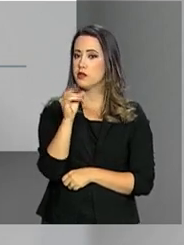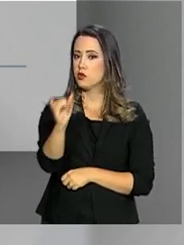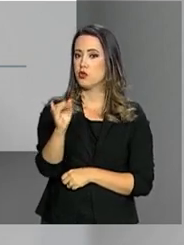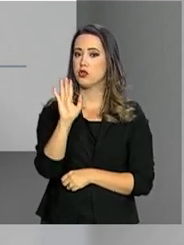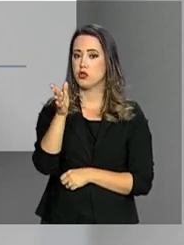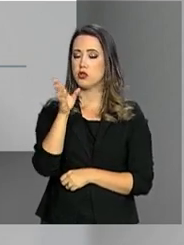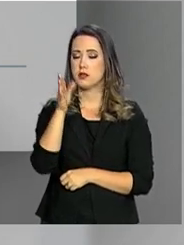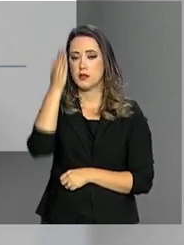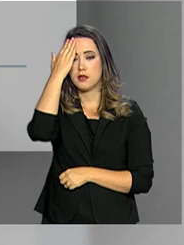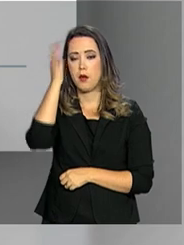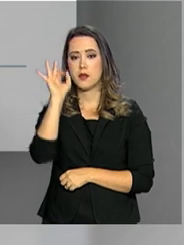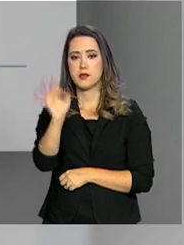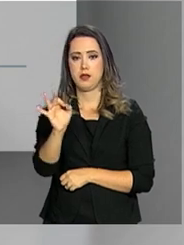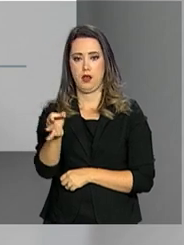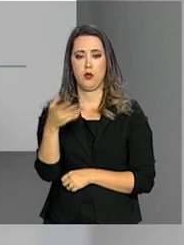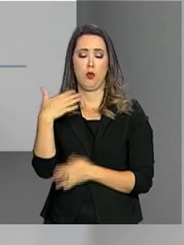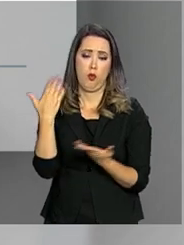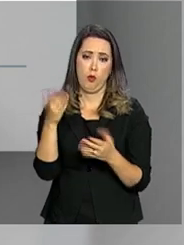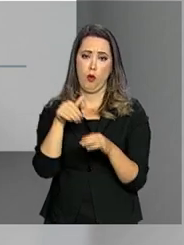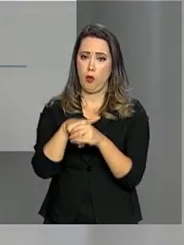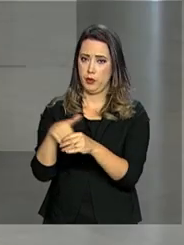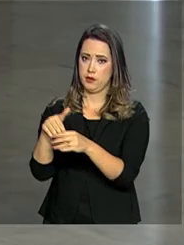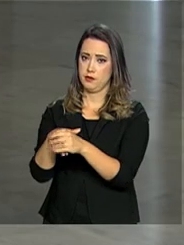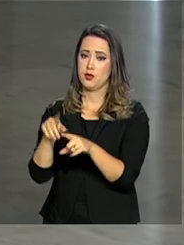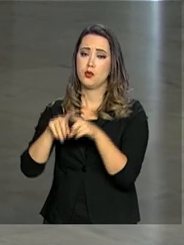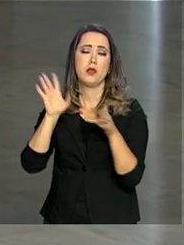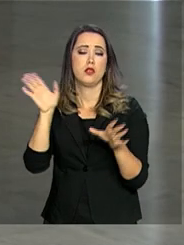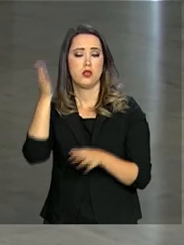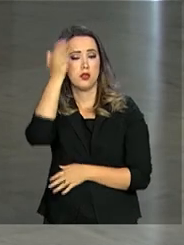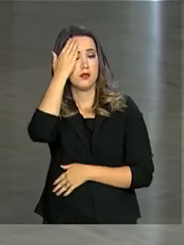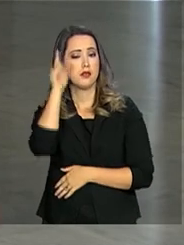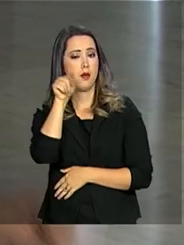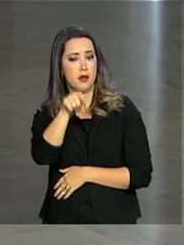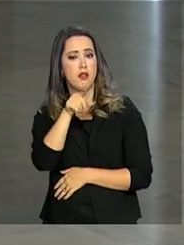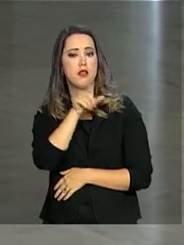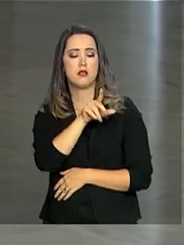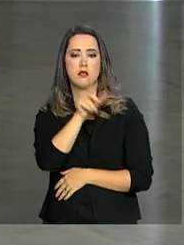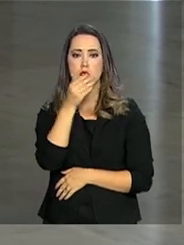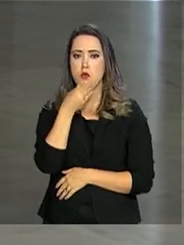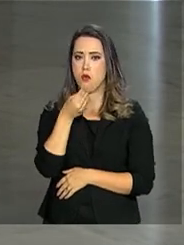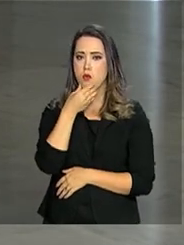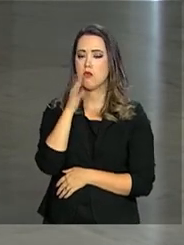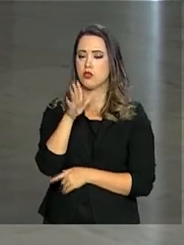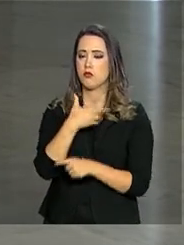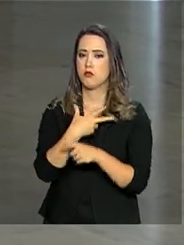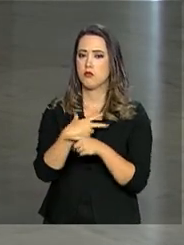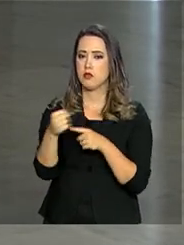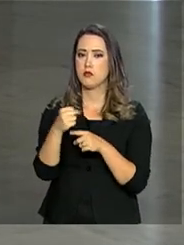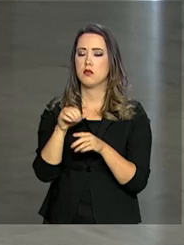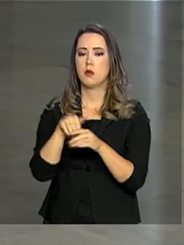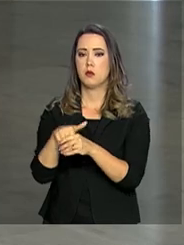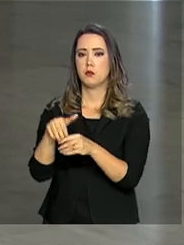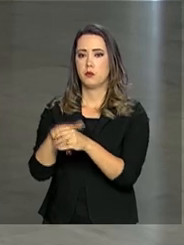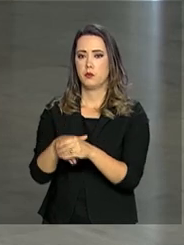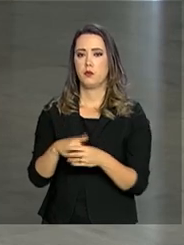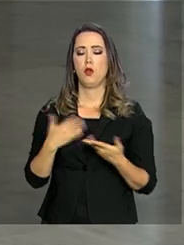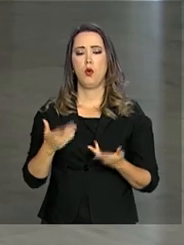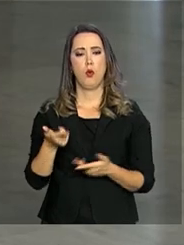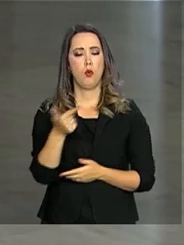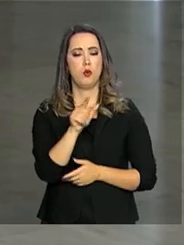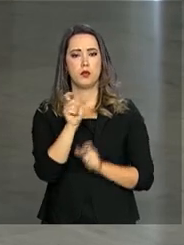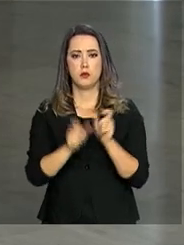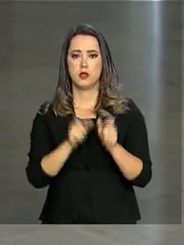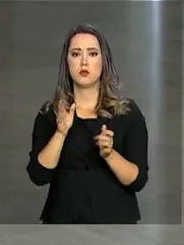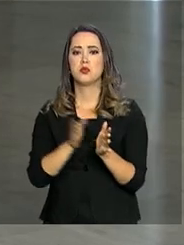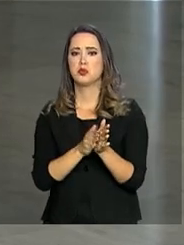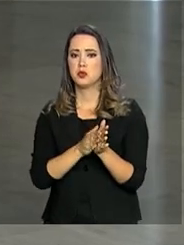o vencedor, foi parabenizado pelos outros candidatos e chefes de Estado ao redor do mundo, incluindo o presidente Michel Temer, que